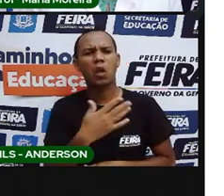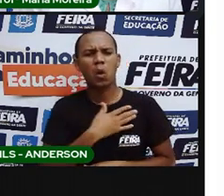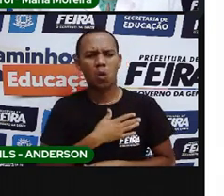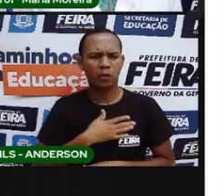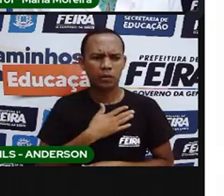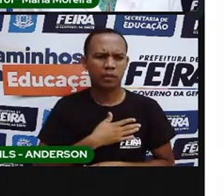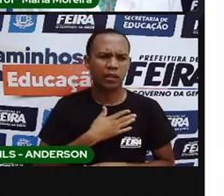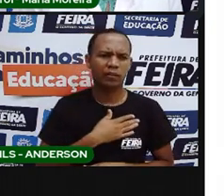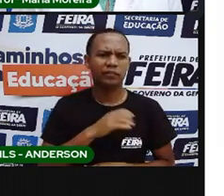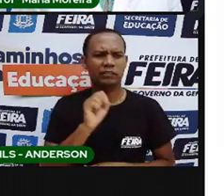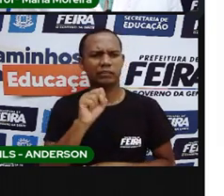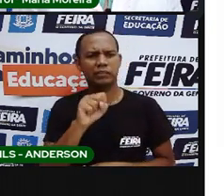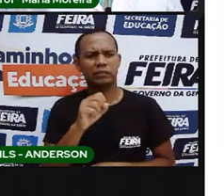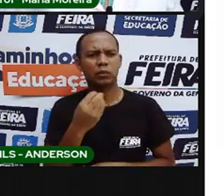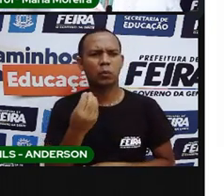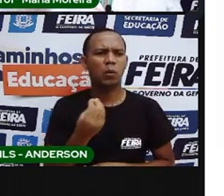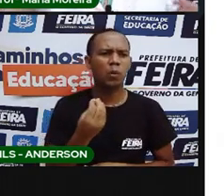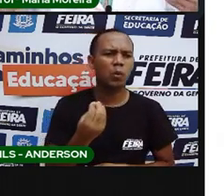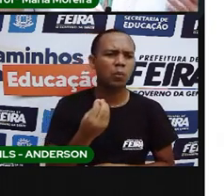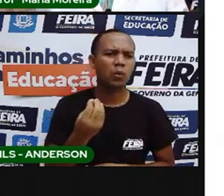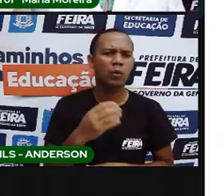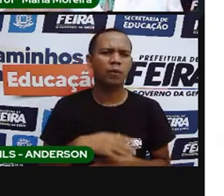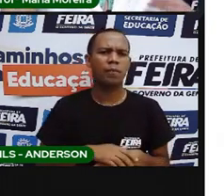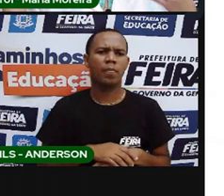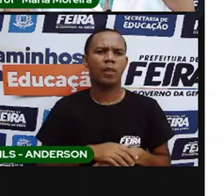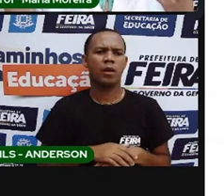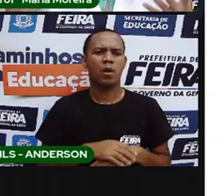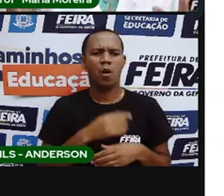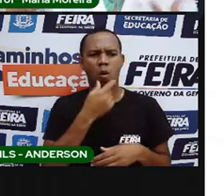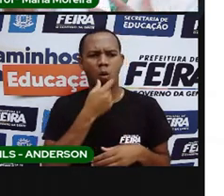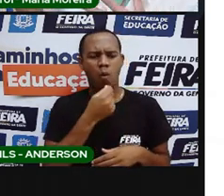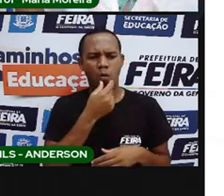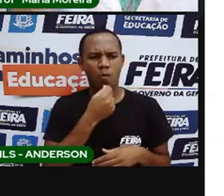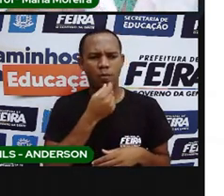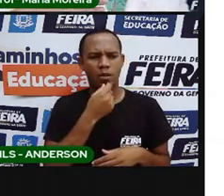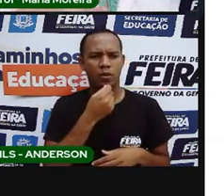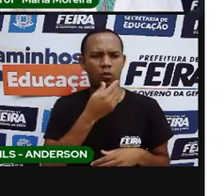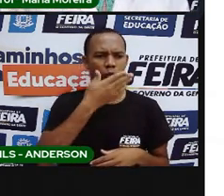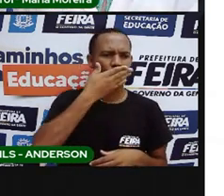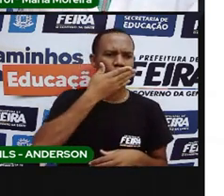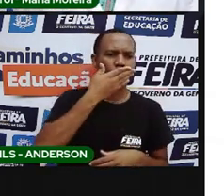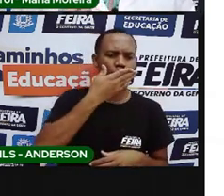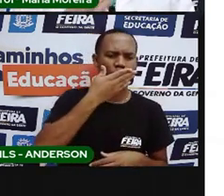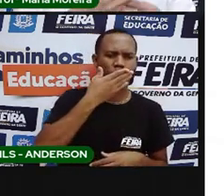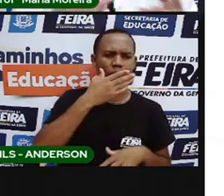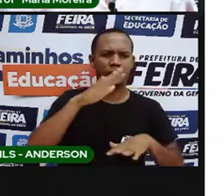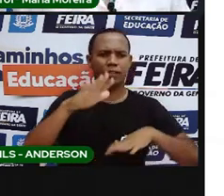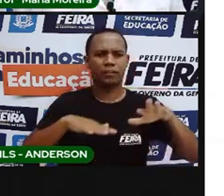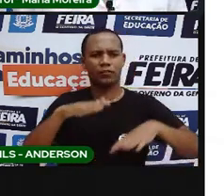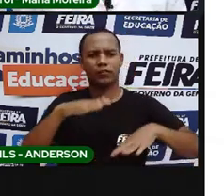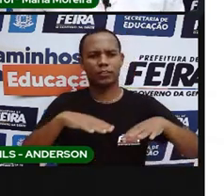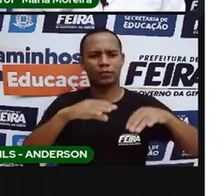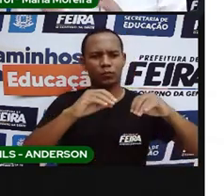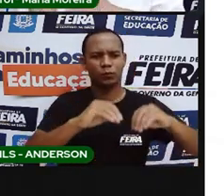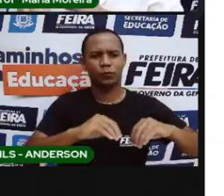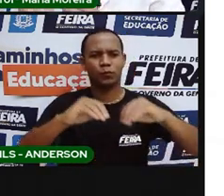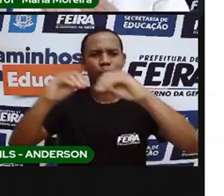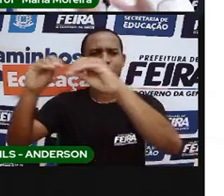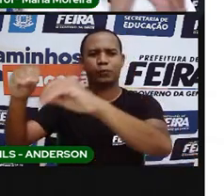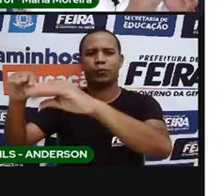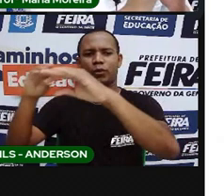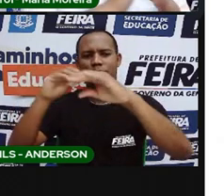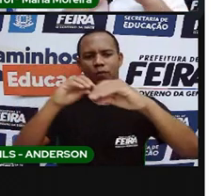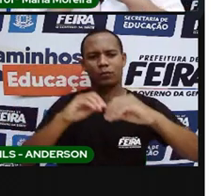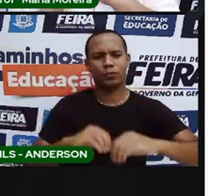nossa aula. Quando esses indígenas, eram nômades, lembra que a própria falou que era um grupo nômade, que era aquele